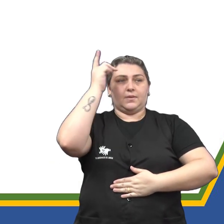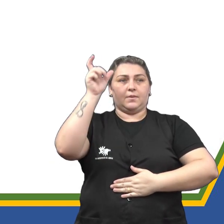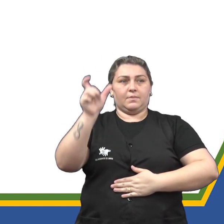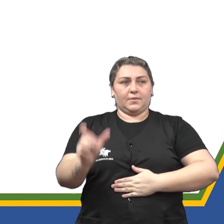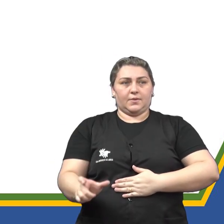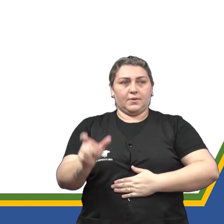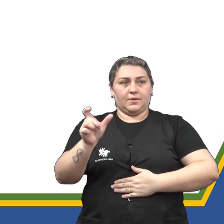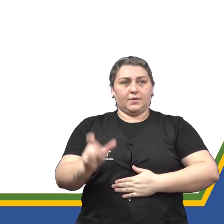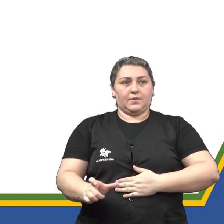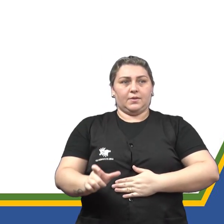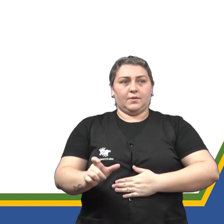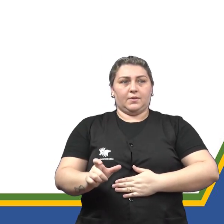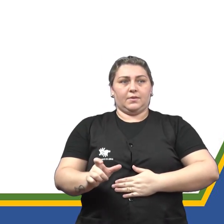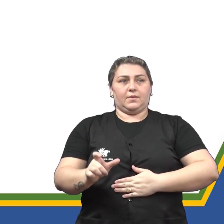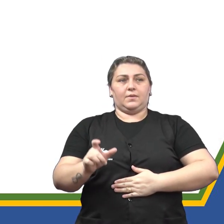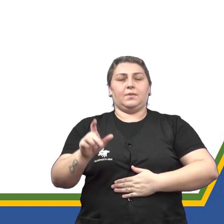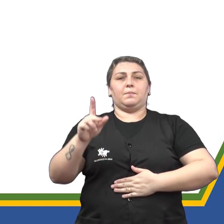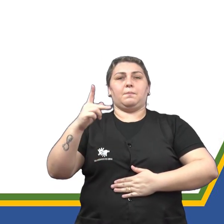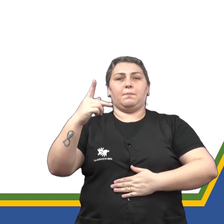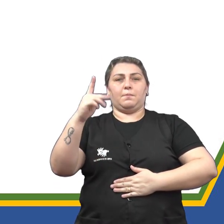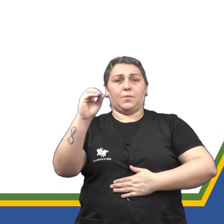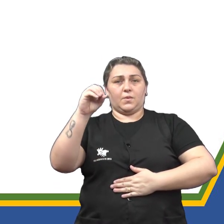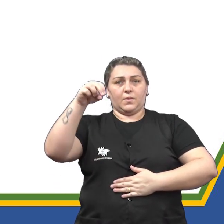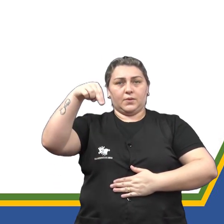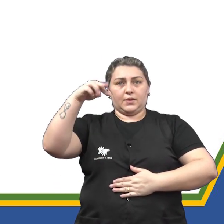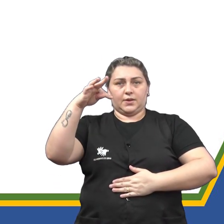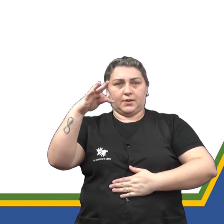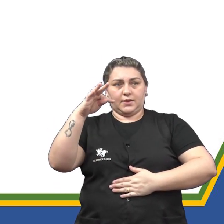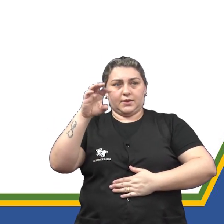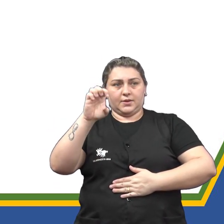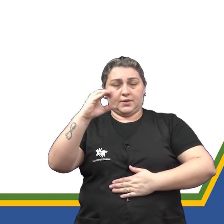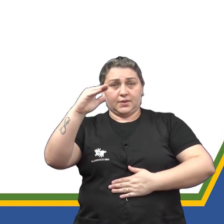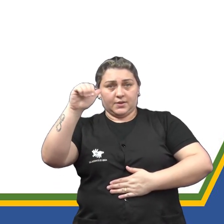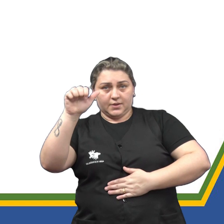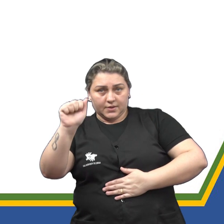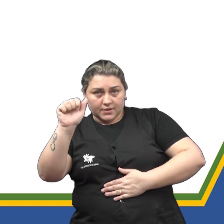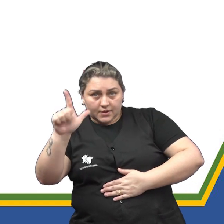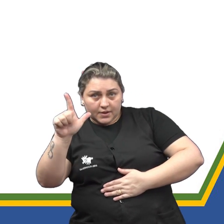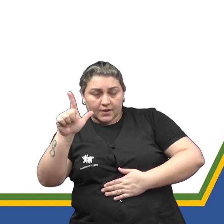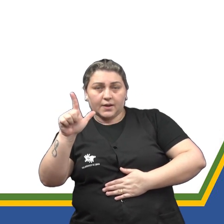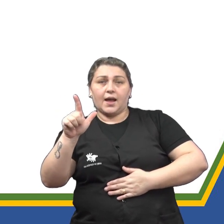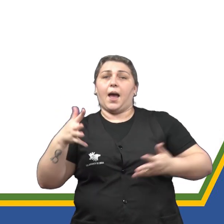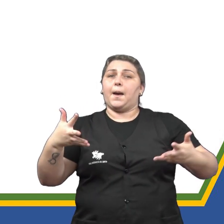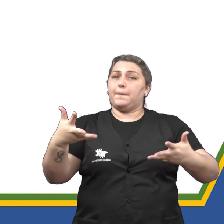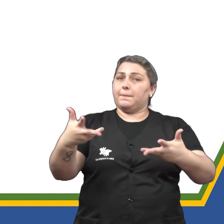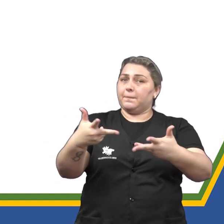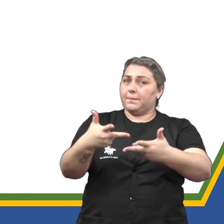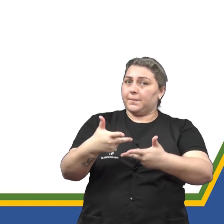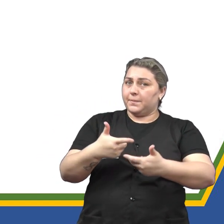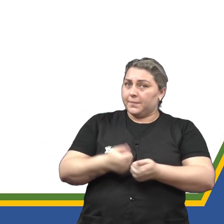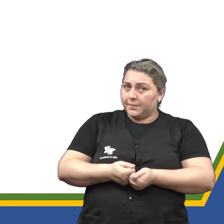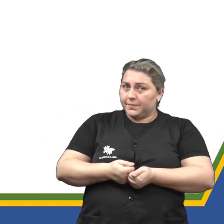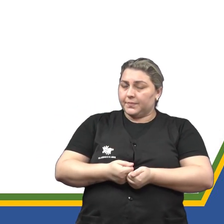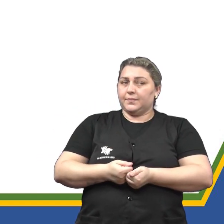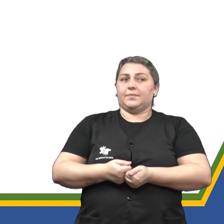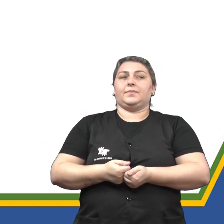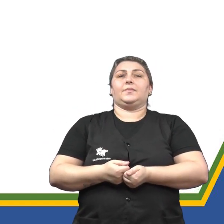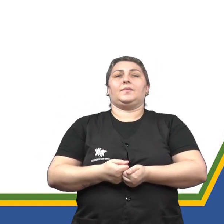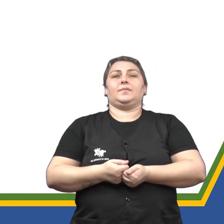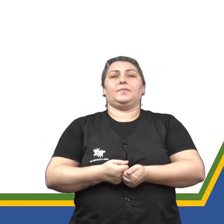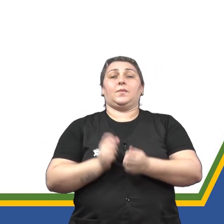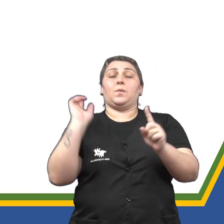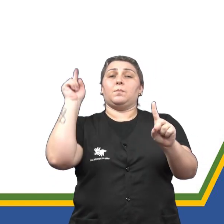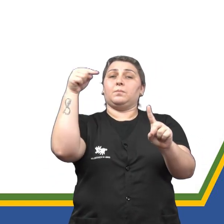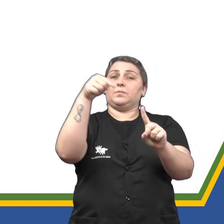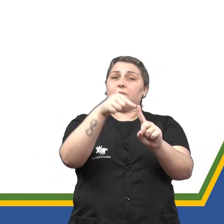geneticamente que pode ou não ser atingido. Enquanto habilidade, refere-se a uma tarefa com uma